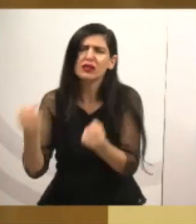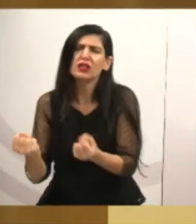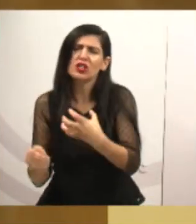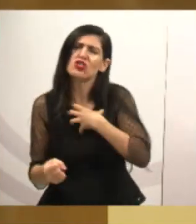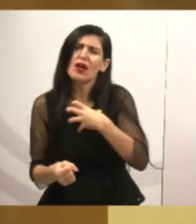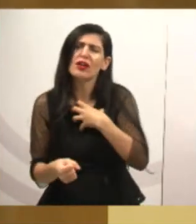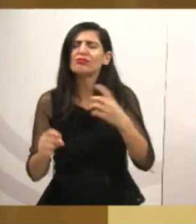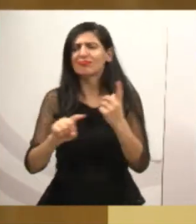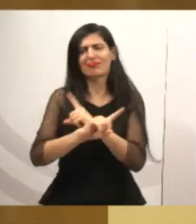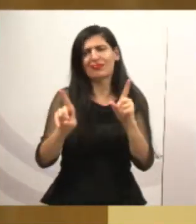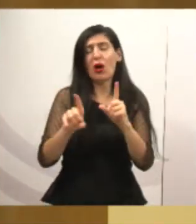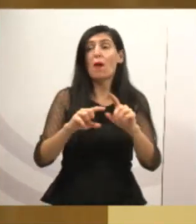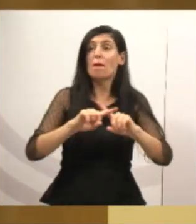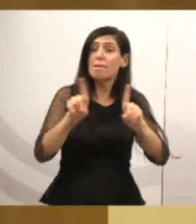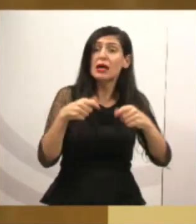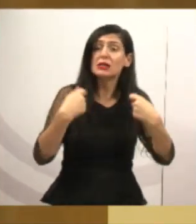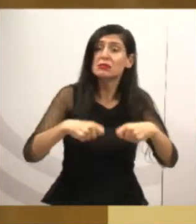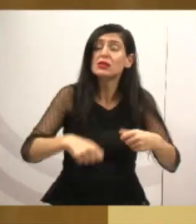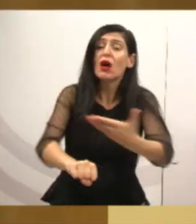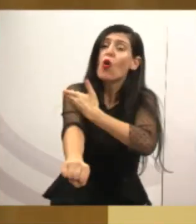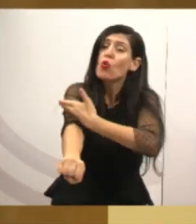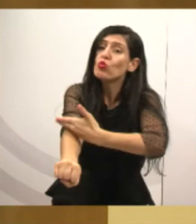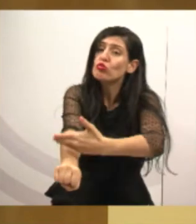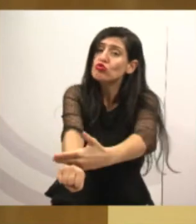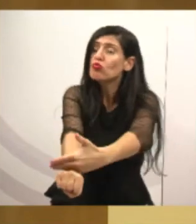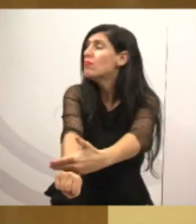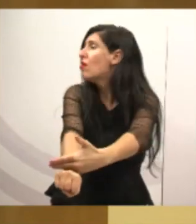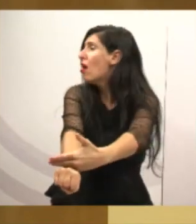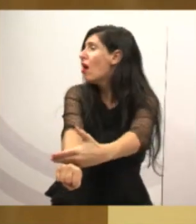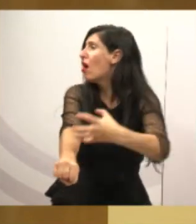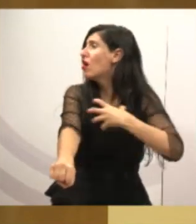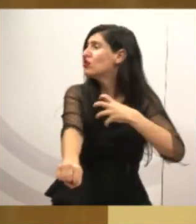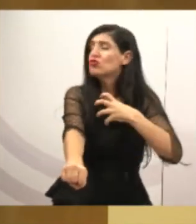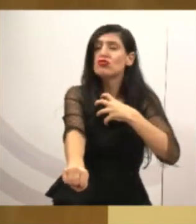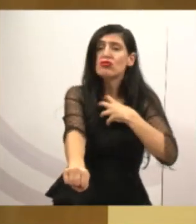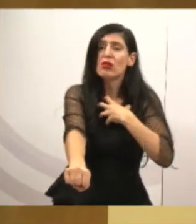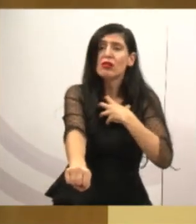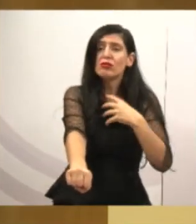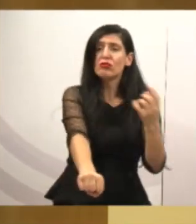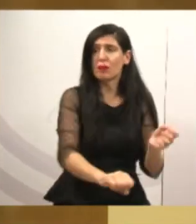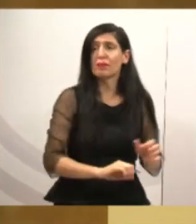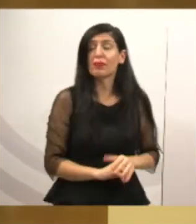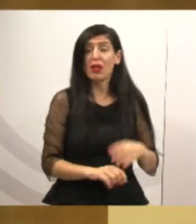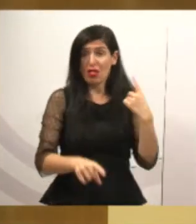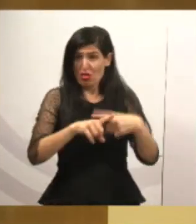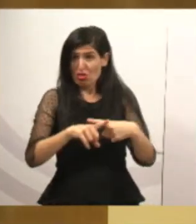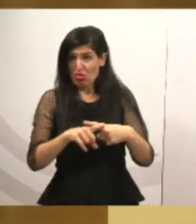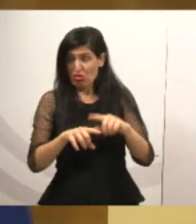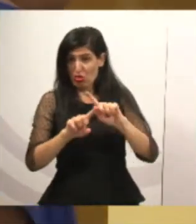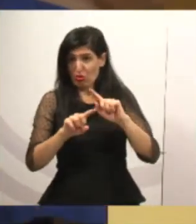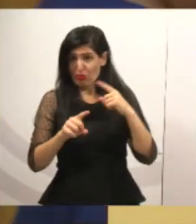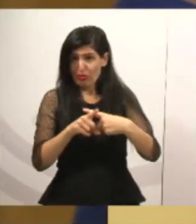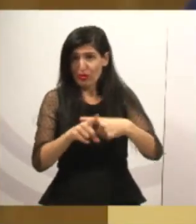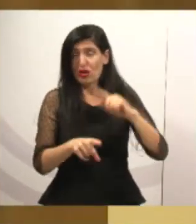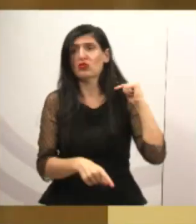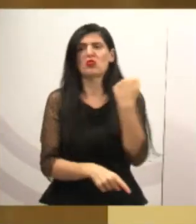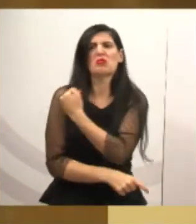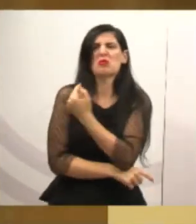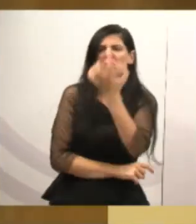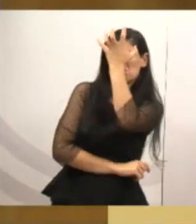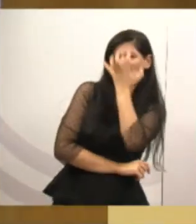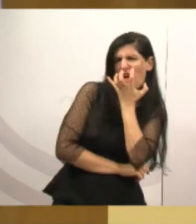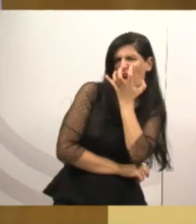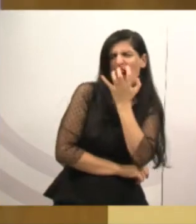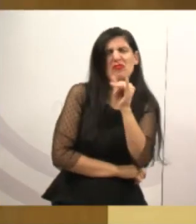conviver com essa realidade. Porque não adianta nós, enquanto políticos, ficar brabo. Porque o cara me criticou, porque